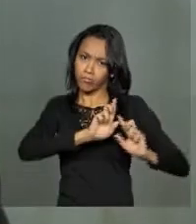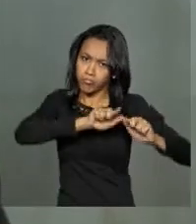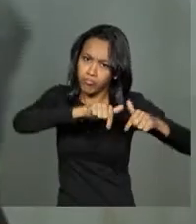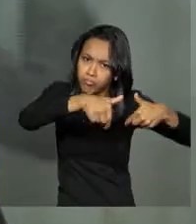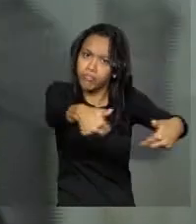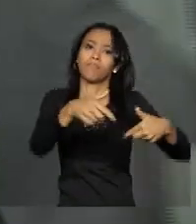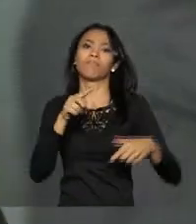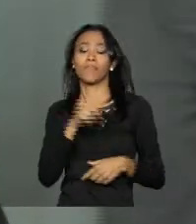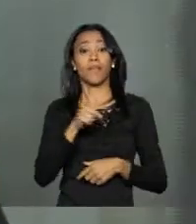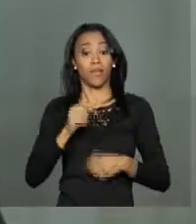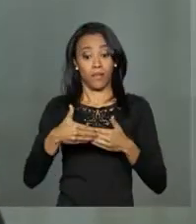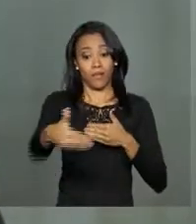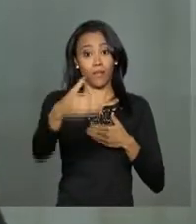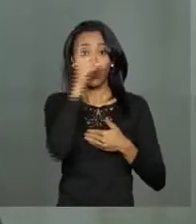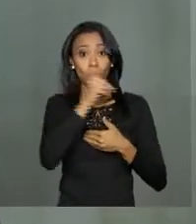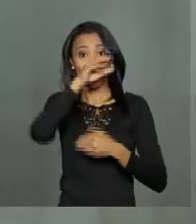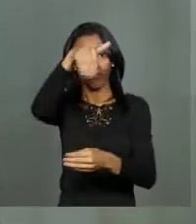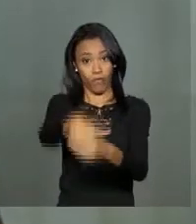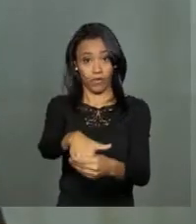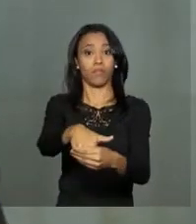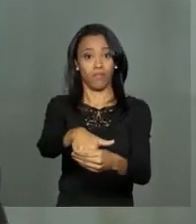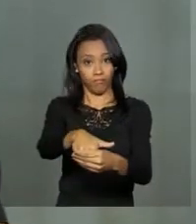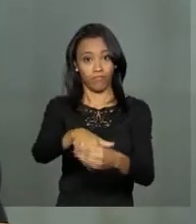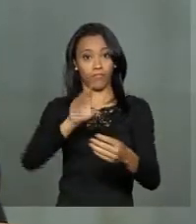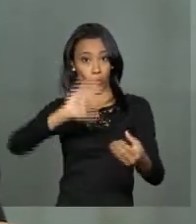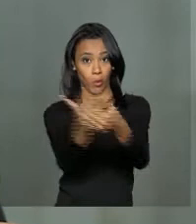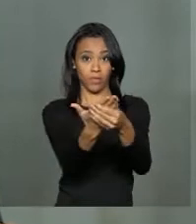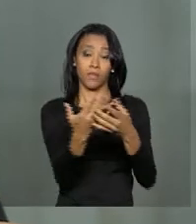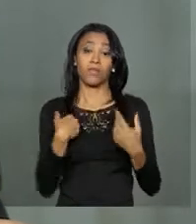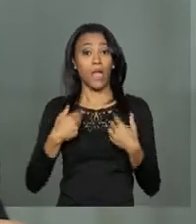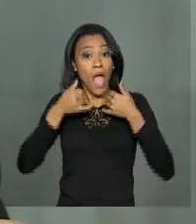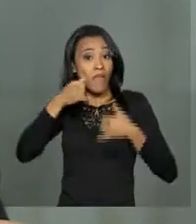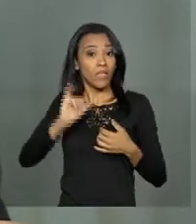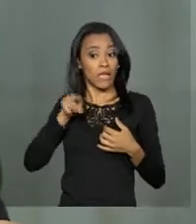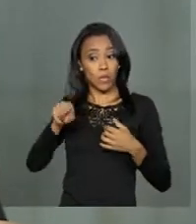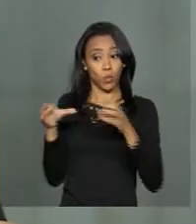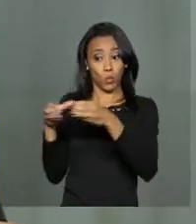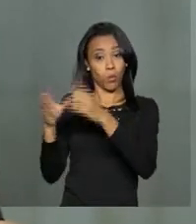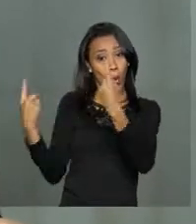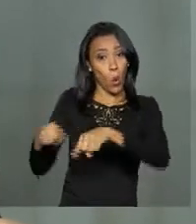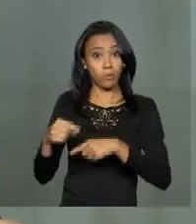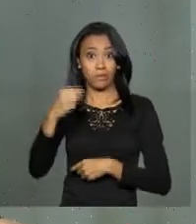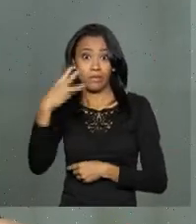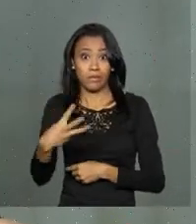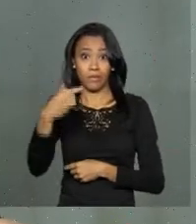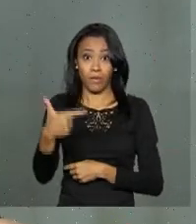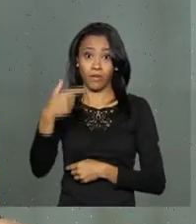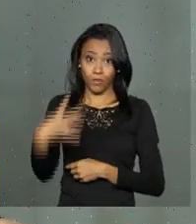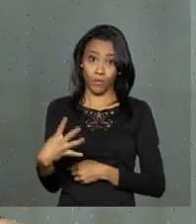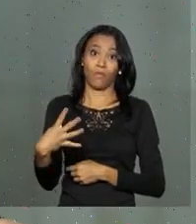e a eleição é domingo para que a gente possa evitar que a oposição não coloque os 342 votos.